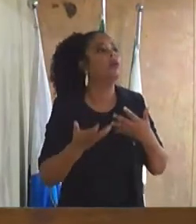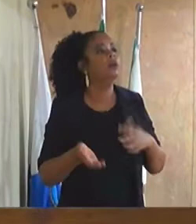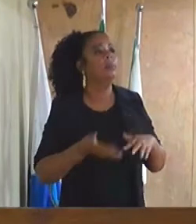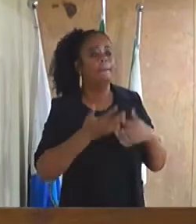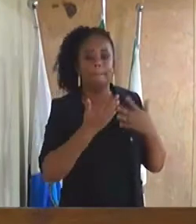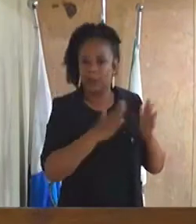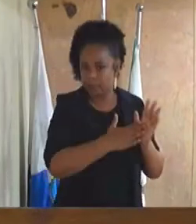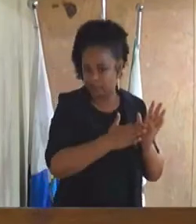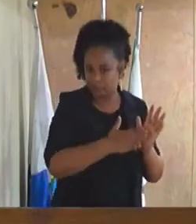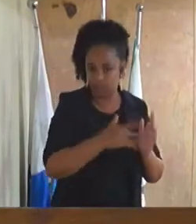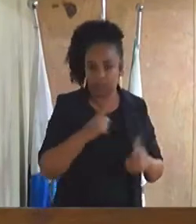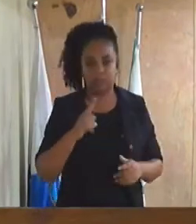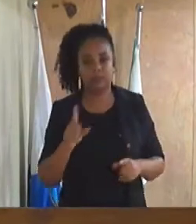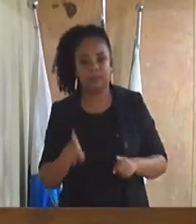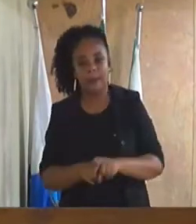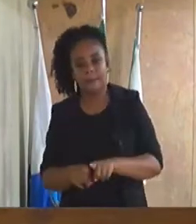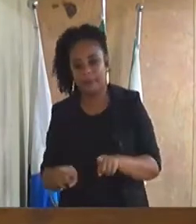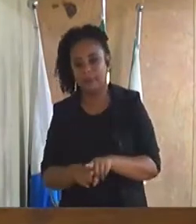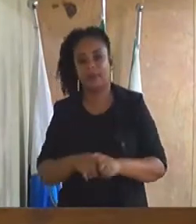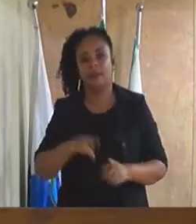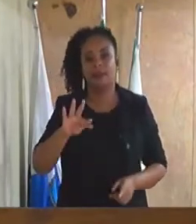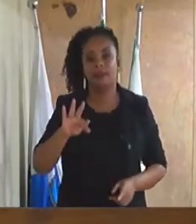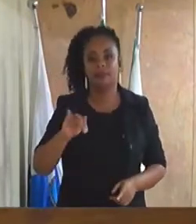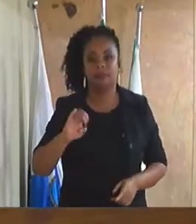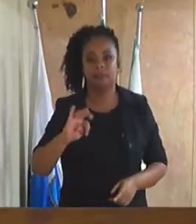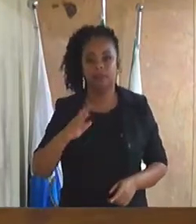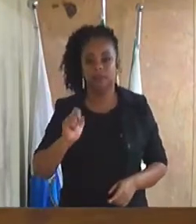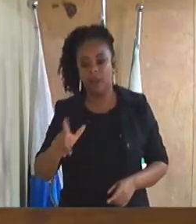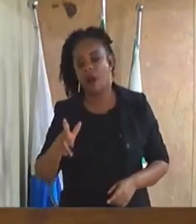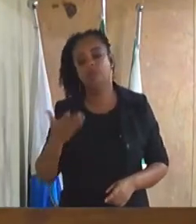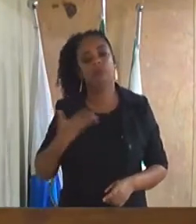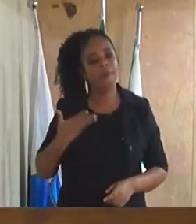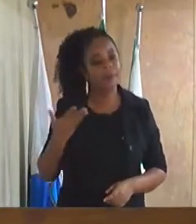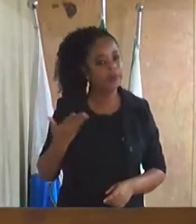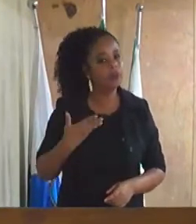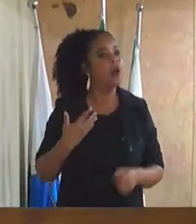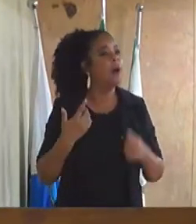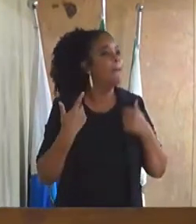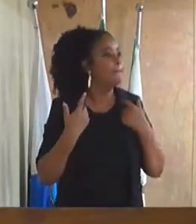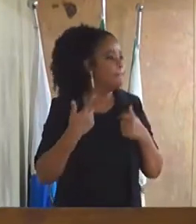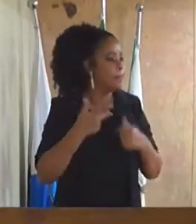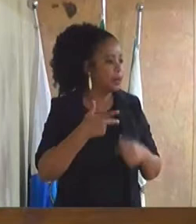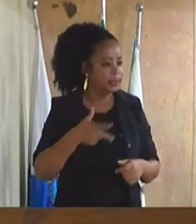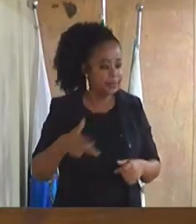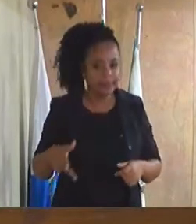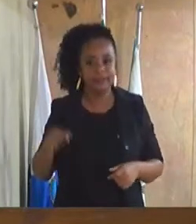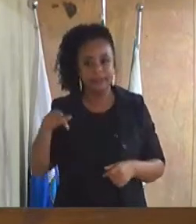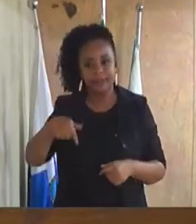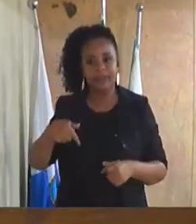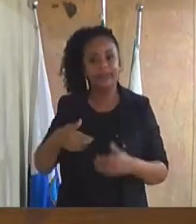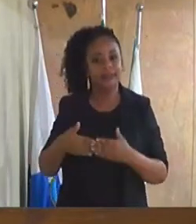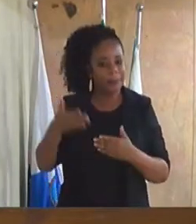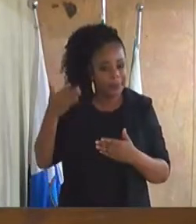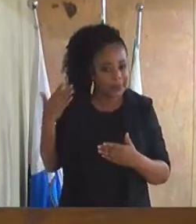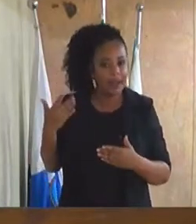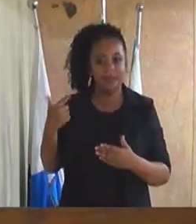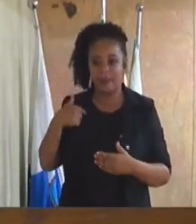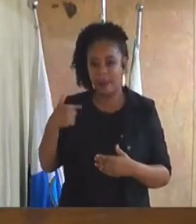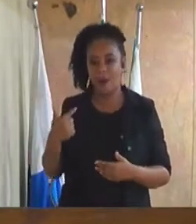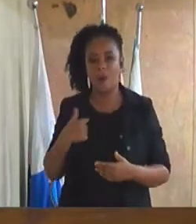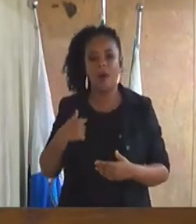Feital que trabalhou comigo também como na época fui presidente aqui, conseguiu realizar o sonho dele